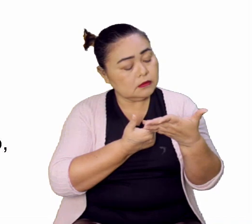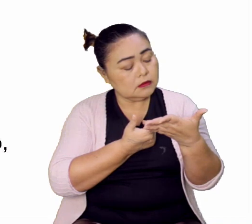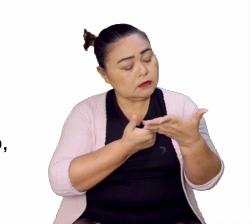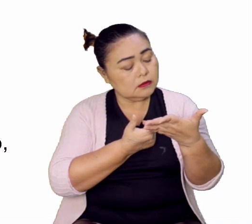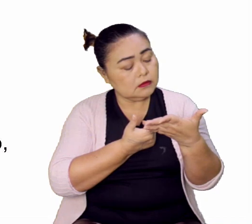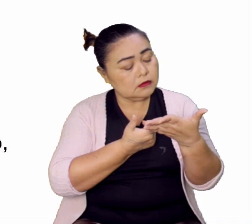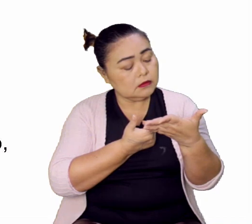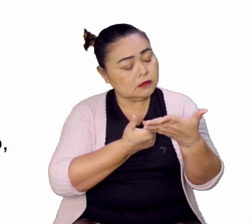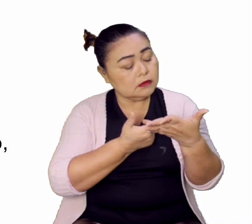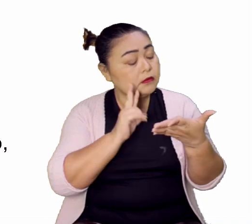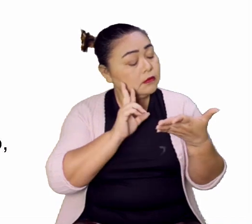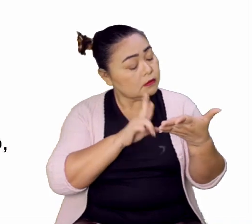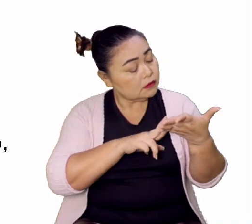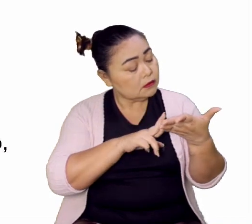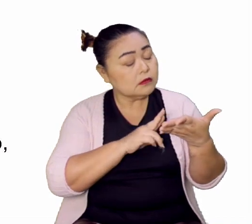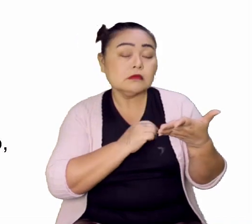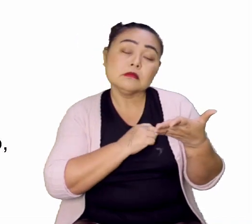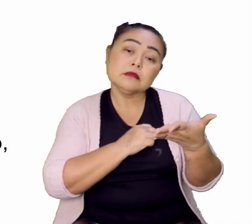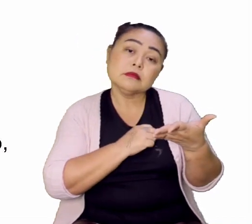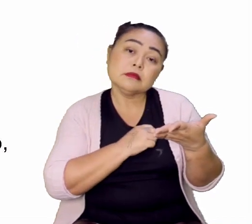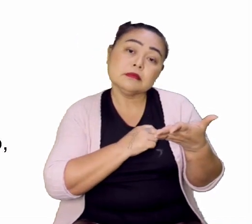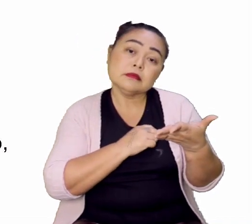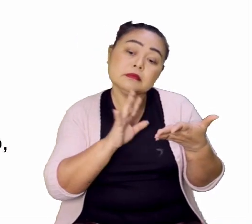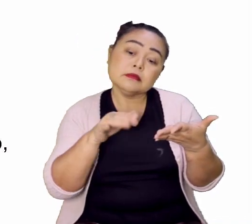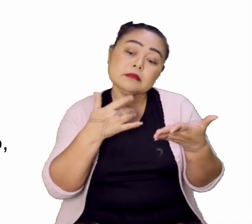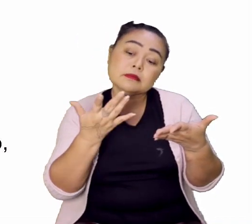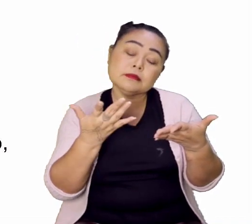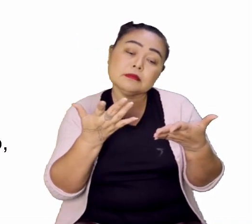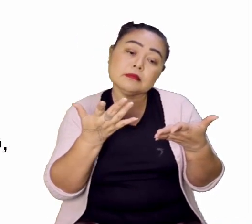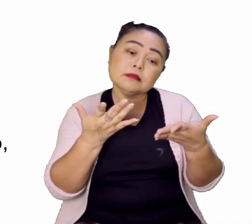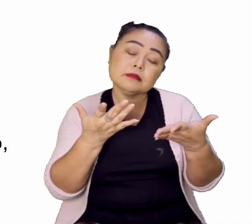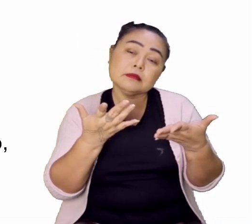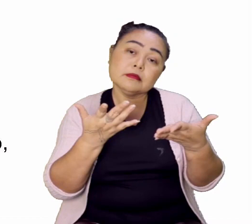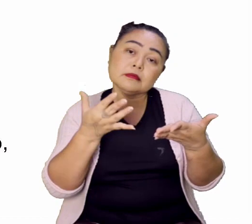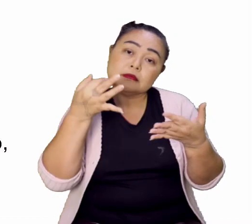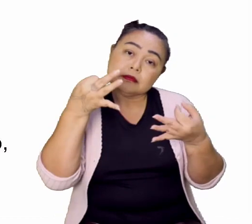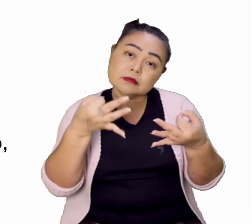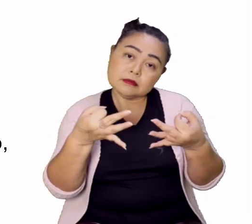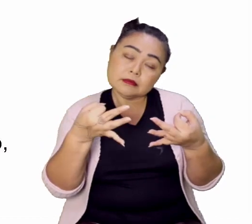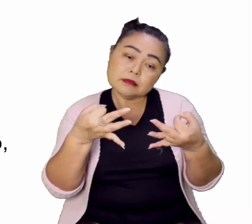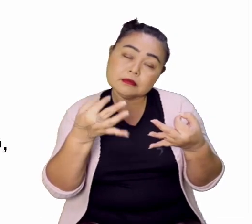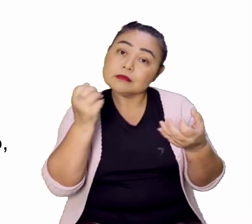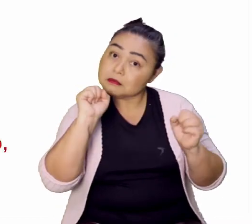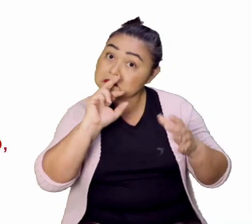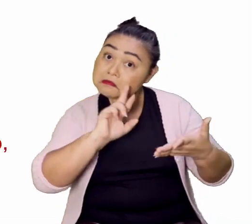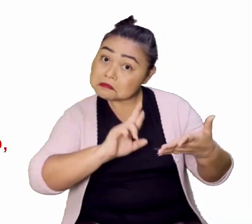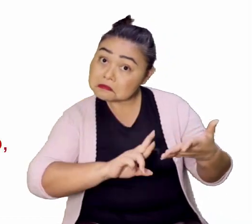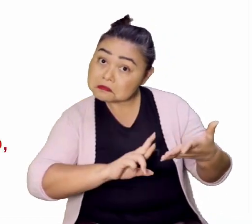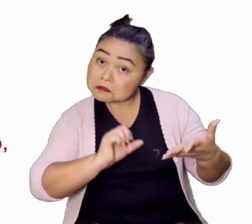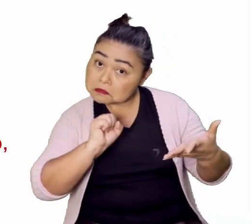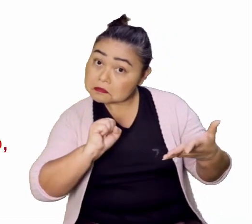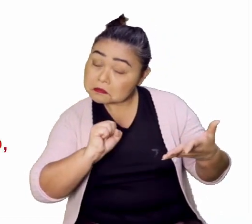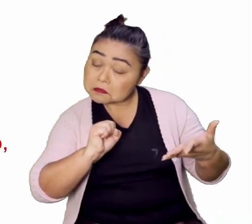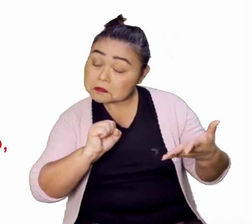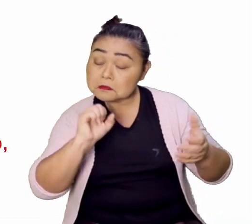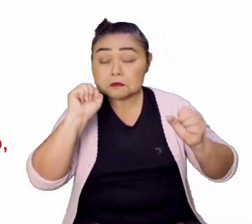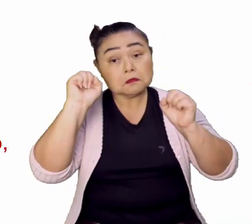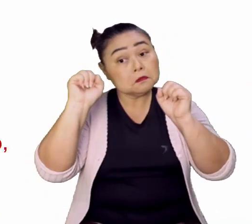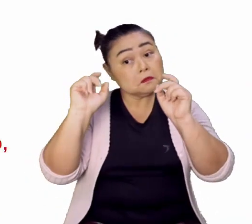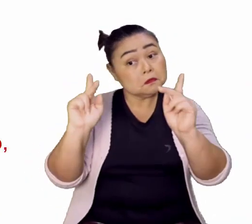essa resposta, né, então vai ser muito bem. Perfeito? Posso responder? Podemos? Ok.